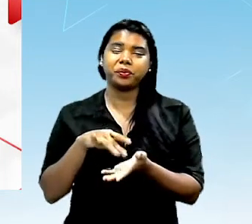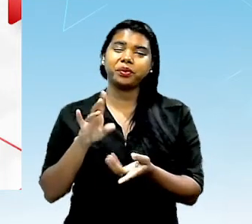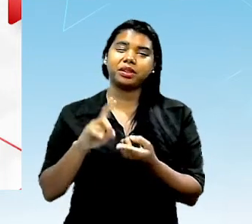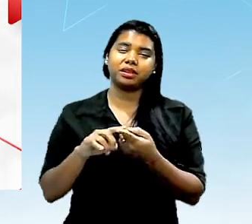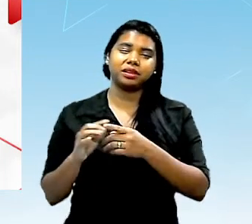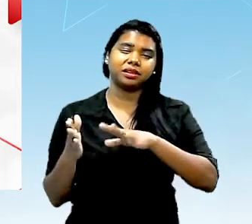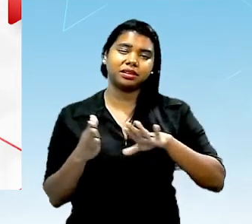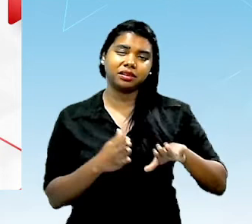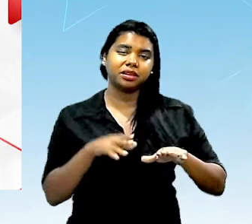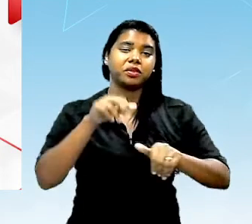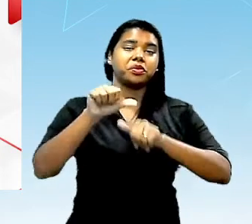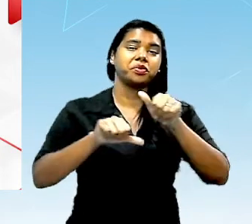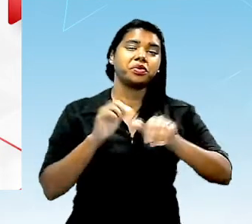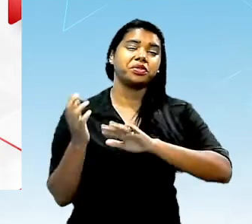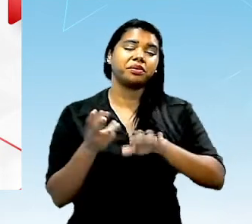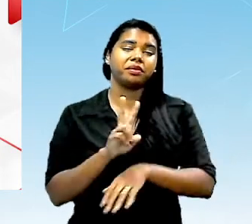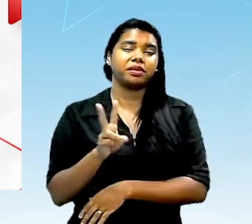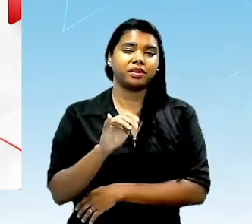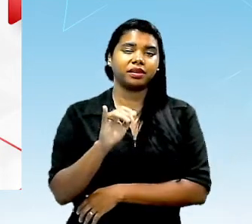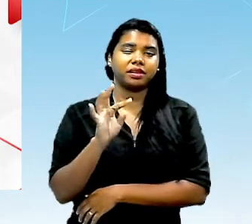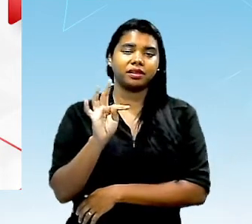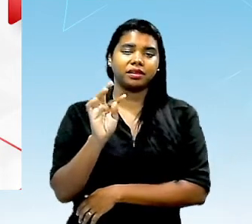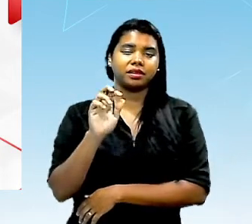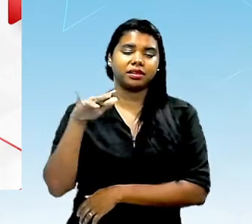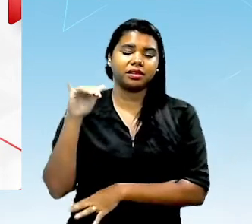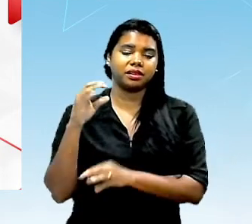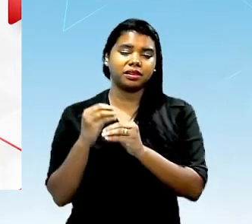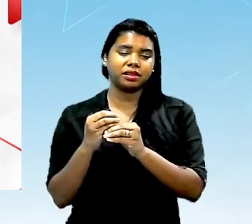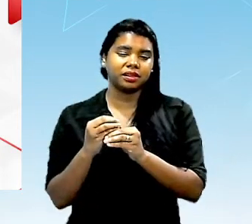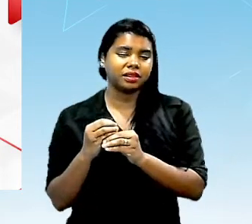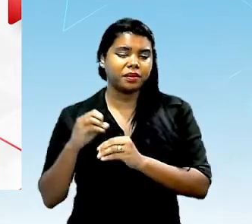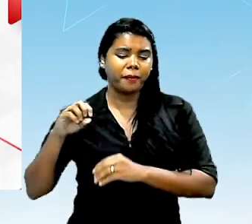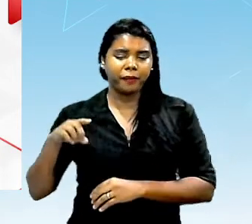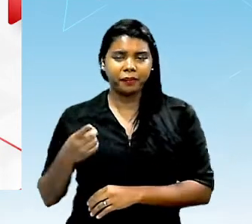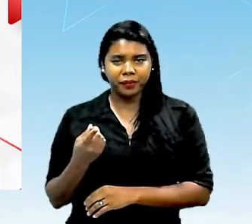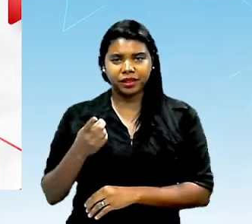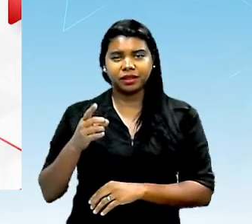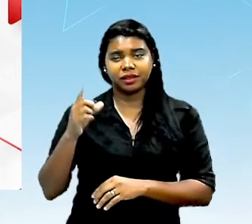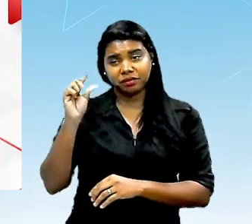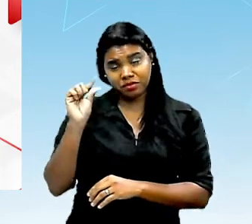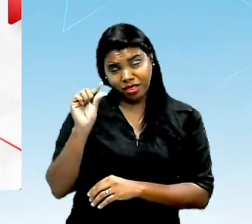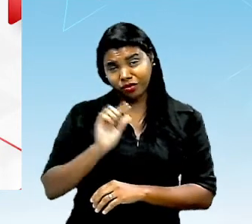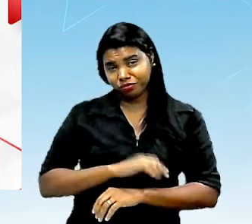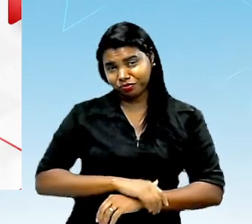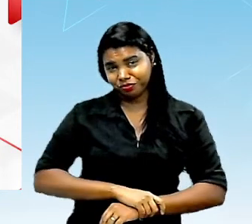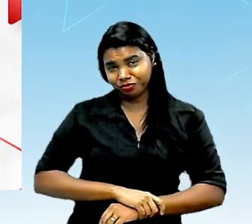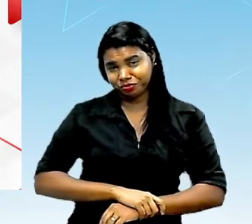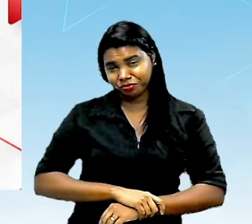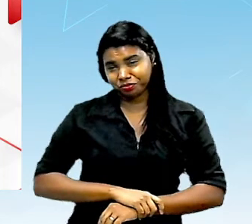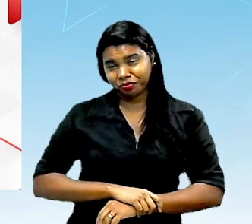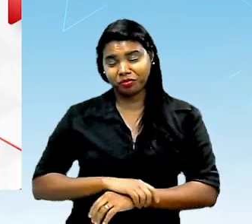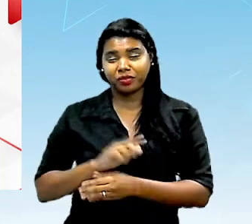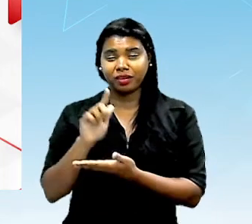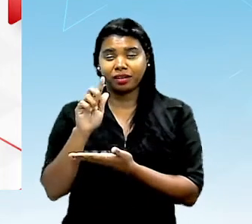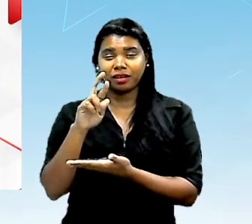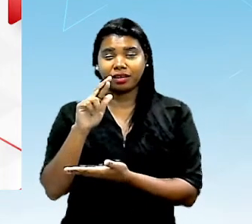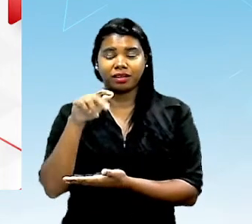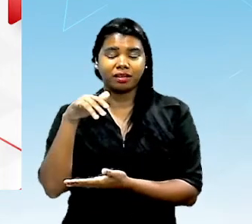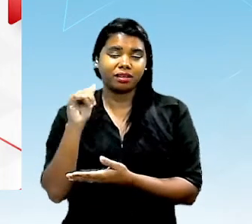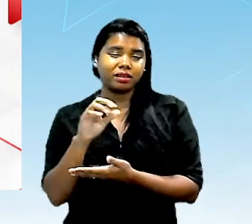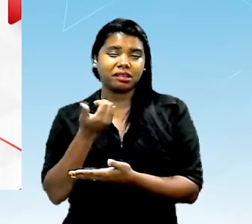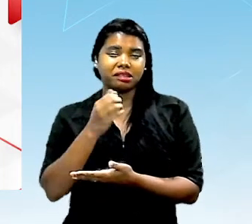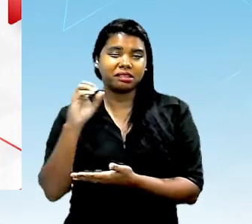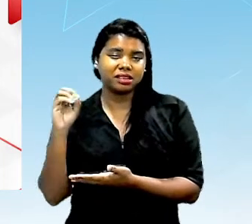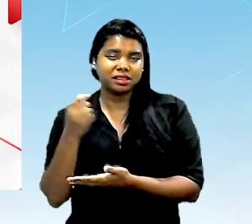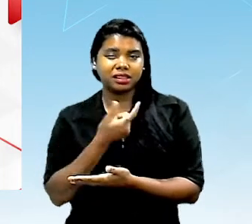para as vitaminas eu já estou falando em quantidades que são milhares de vezes menores então miligramas, 100, 200,